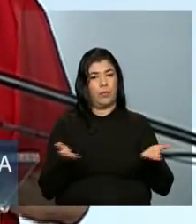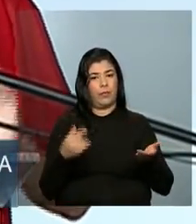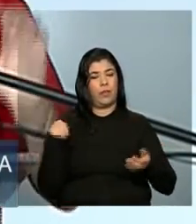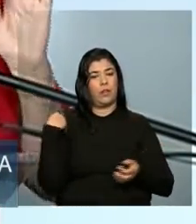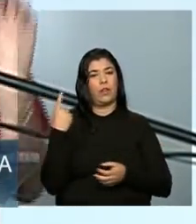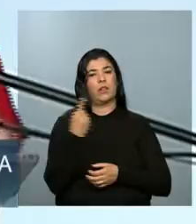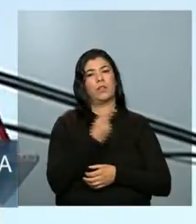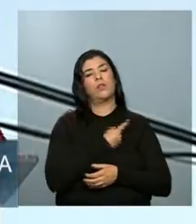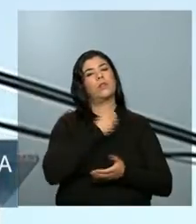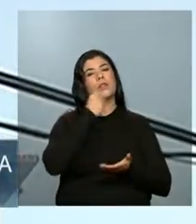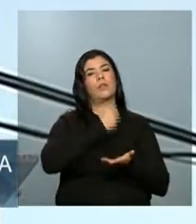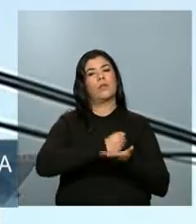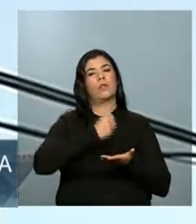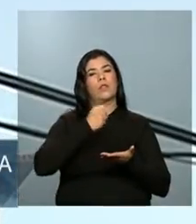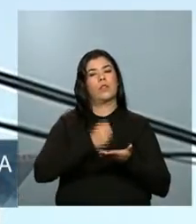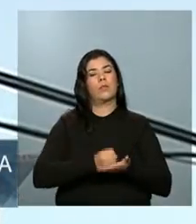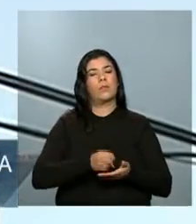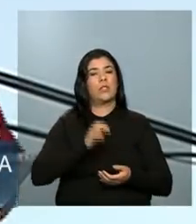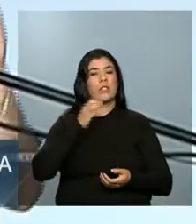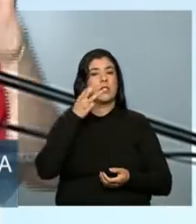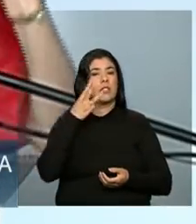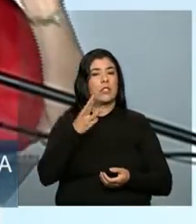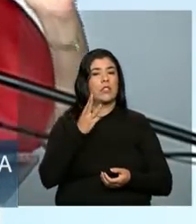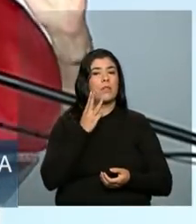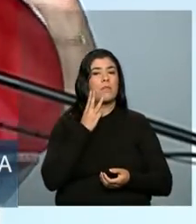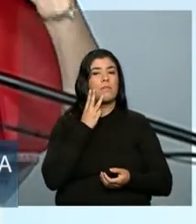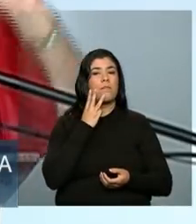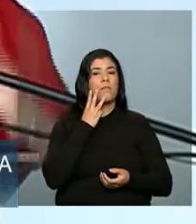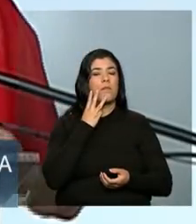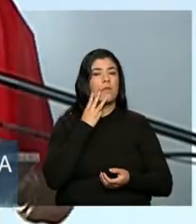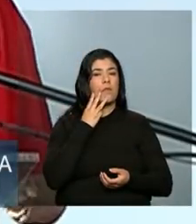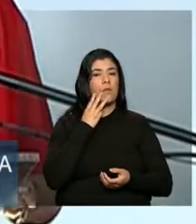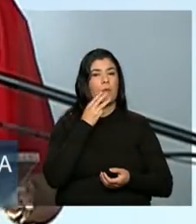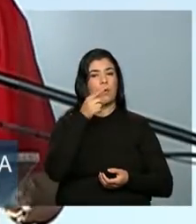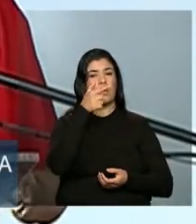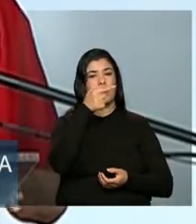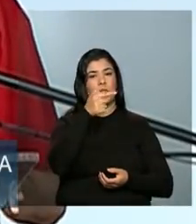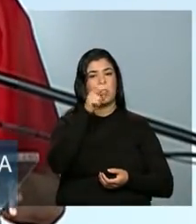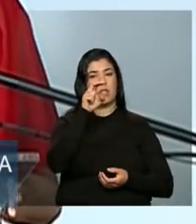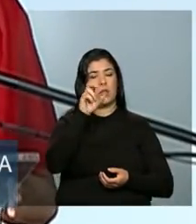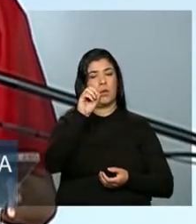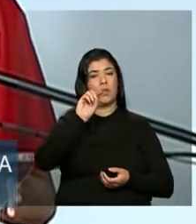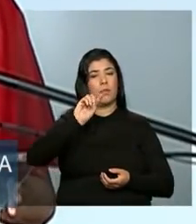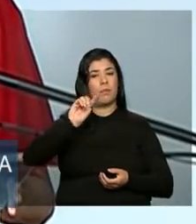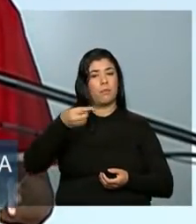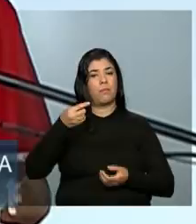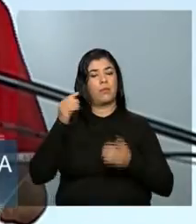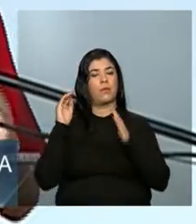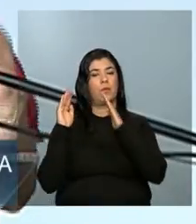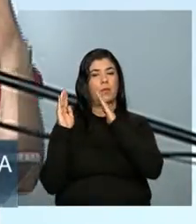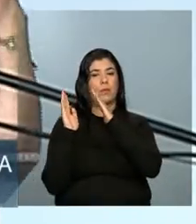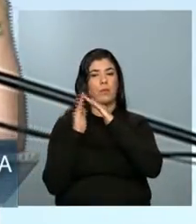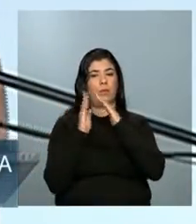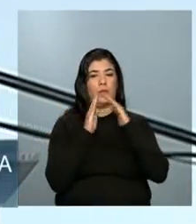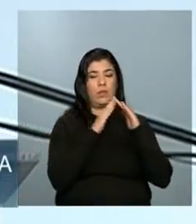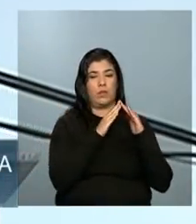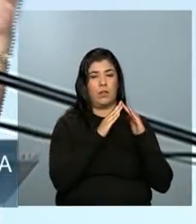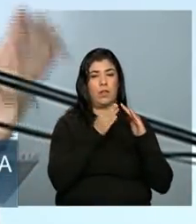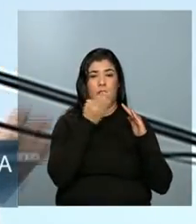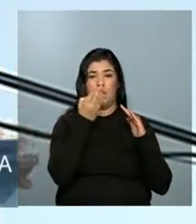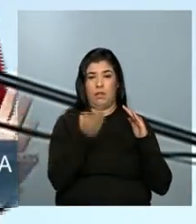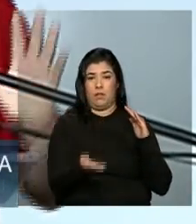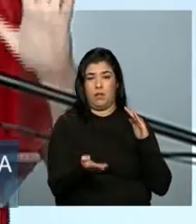3 milhões e 750 mil moradias. Desses,